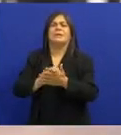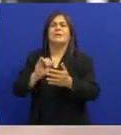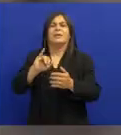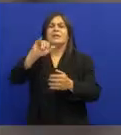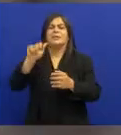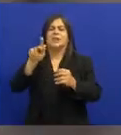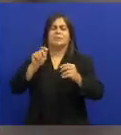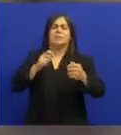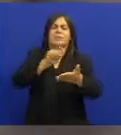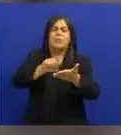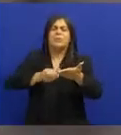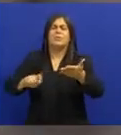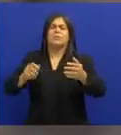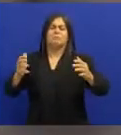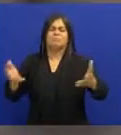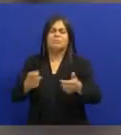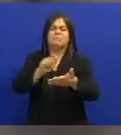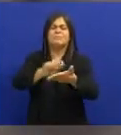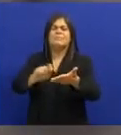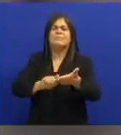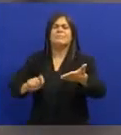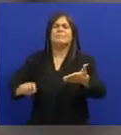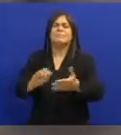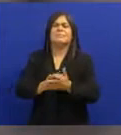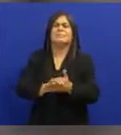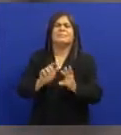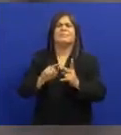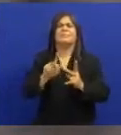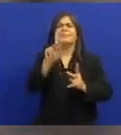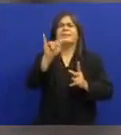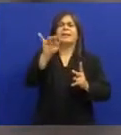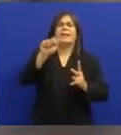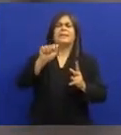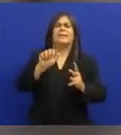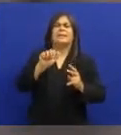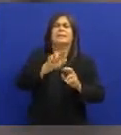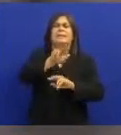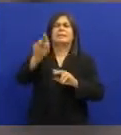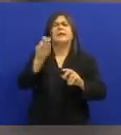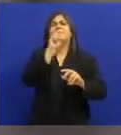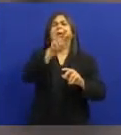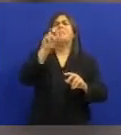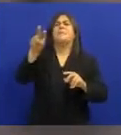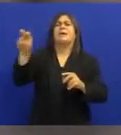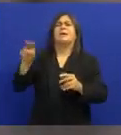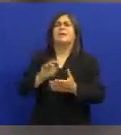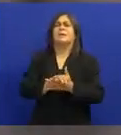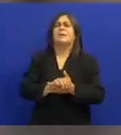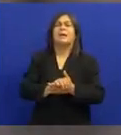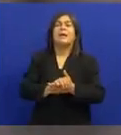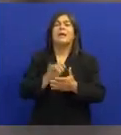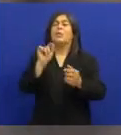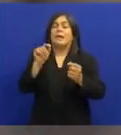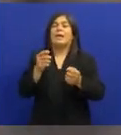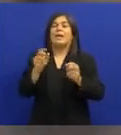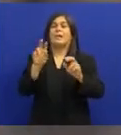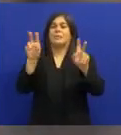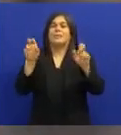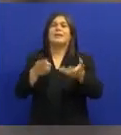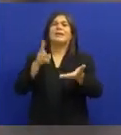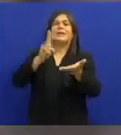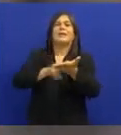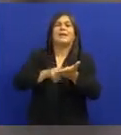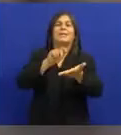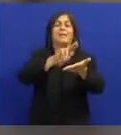de Jacksoniano E fez algumas músicas Não é à toa Que ele fez Carta pro Norte Porque era musical uma carta Escrevi uma carta